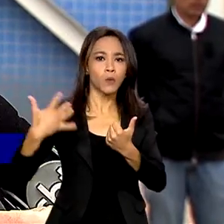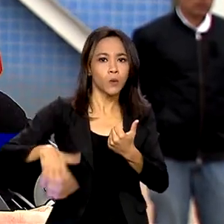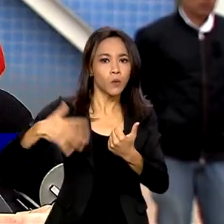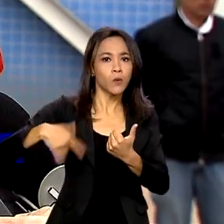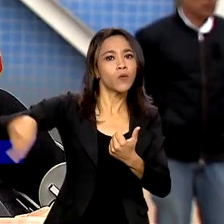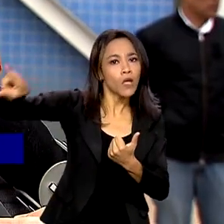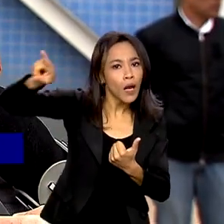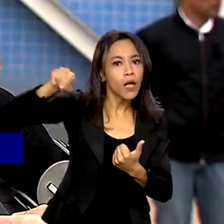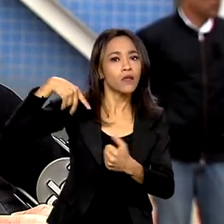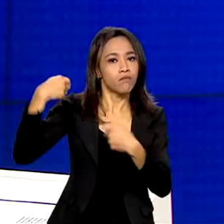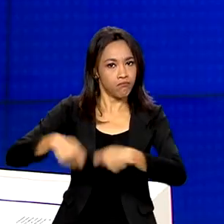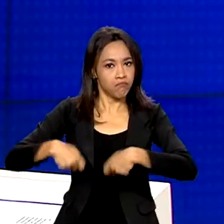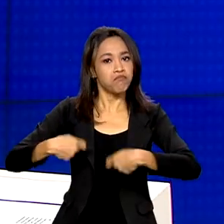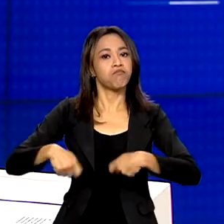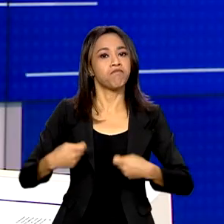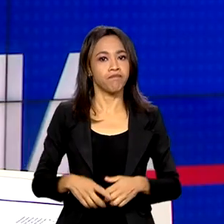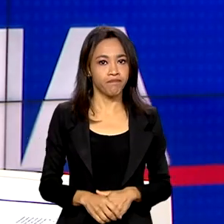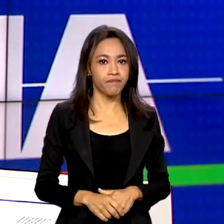necessidade.